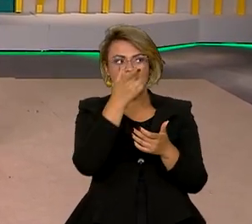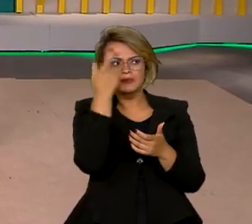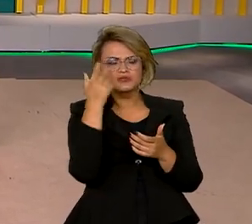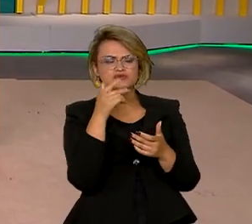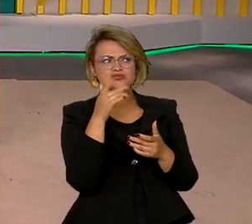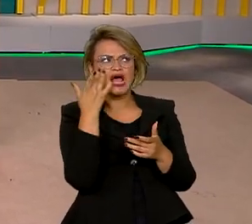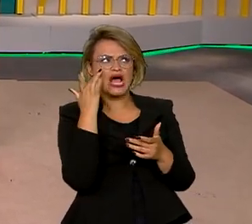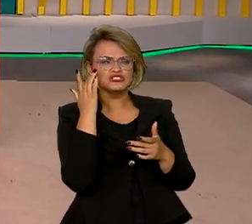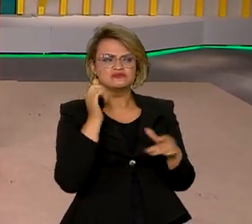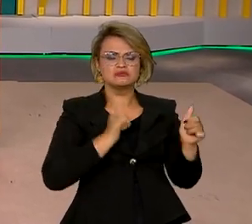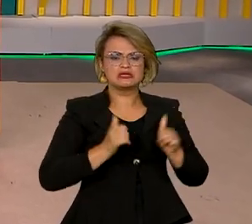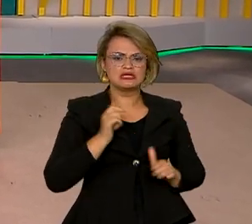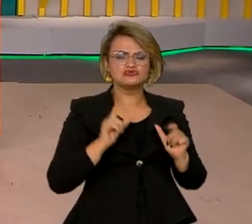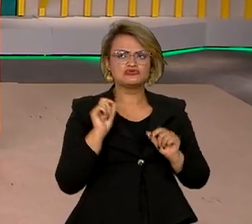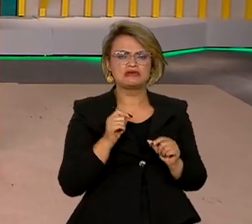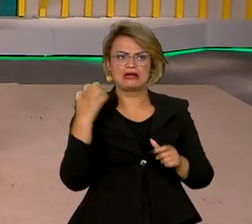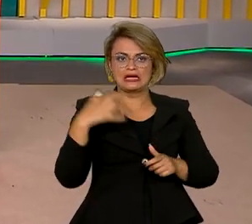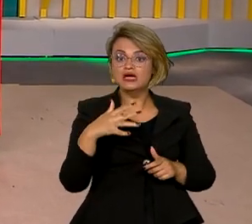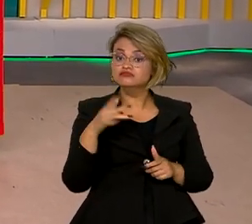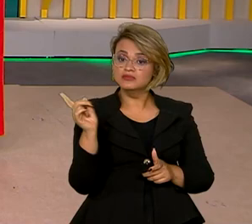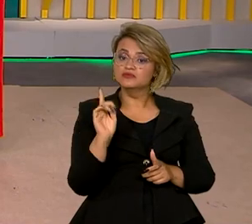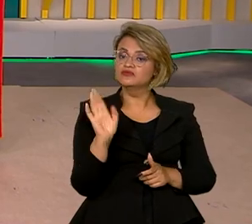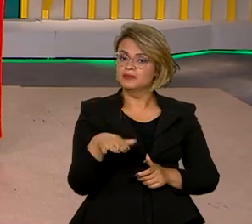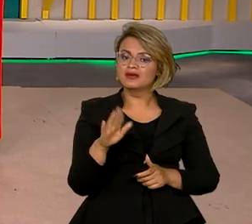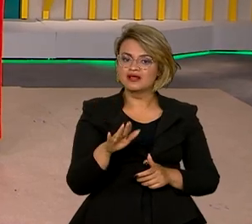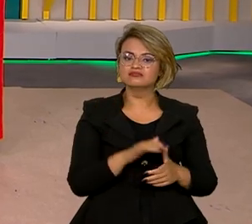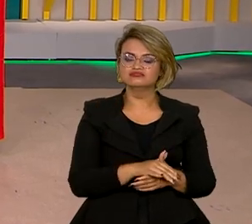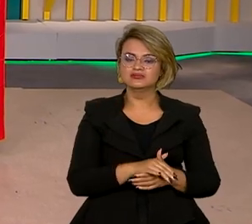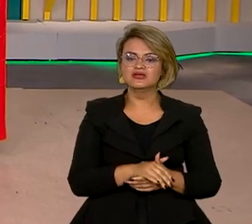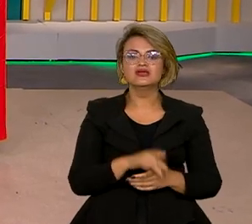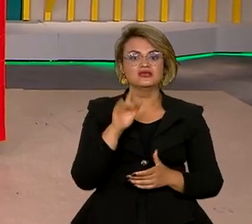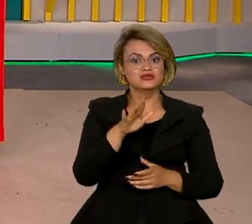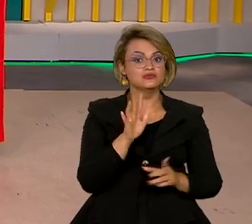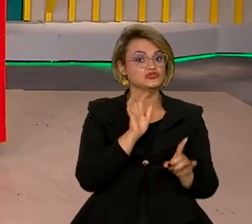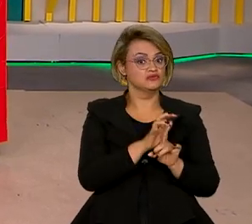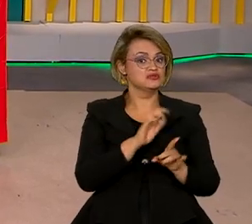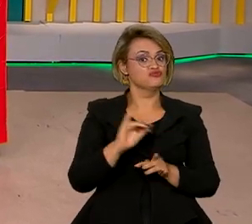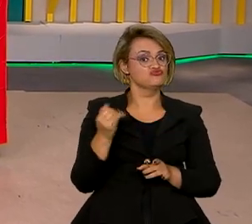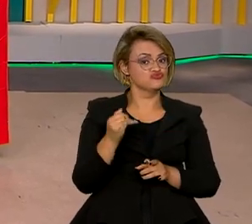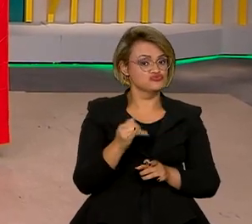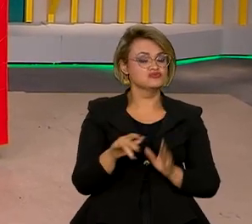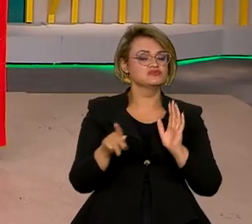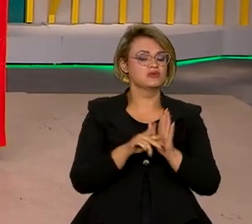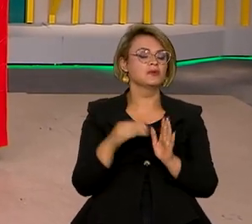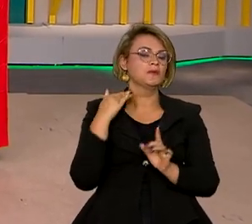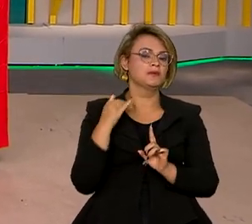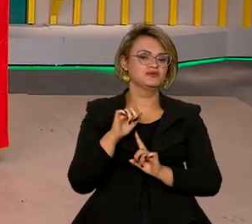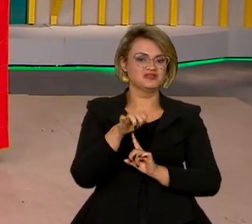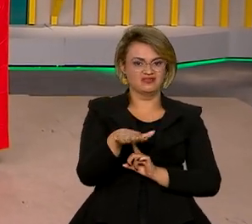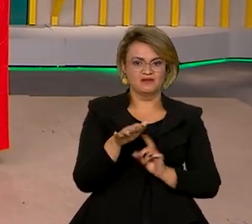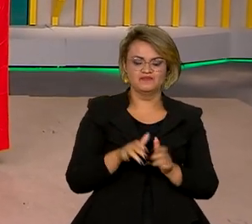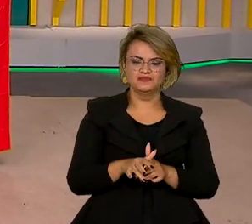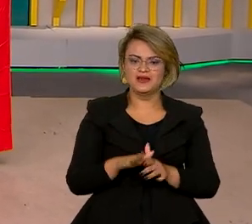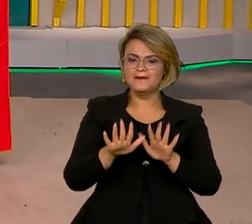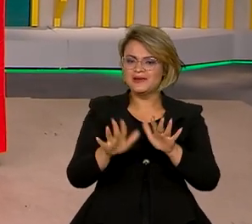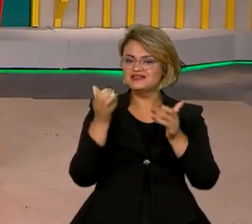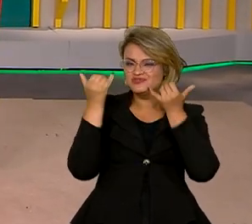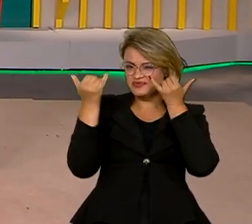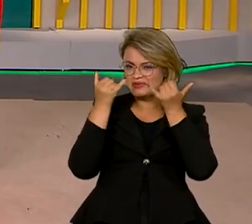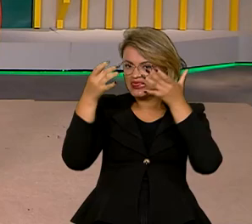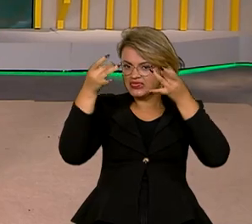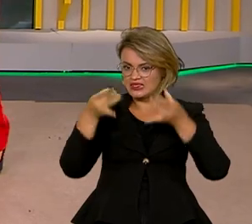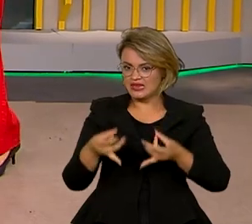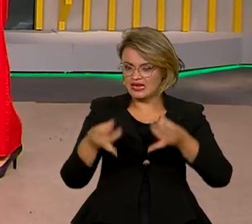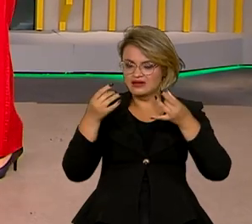financeiro. Pois é, Roberto, e isso pode ter reflexos na política de juros do Banco Central. Mas quem tem todos os